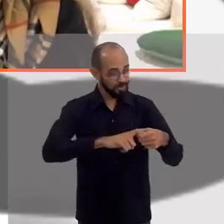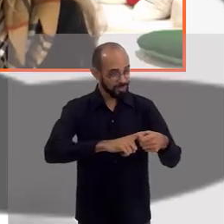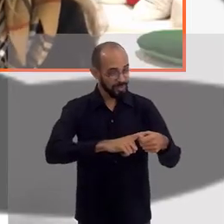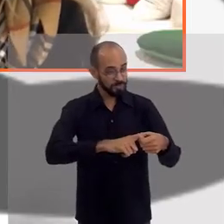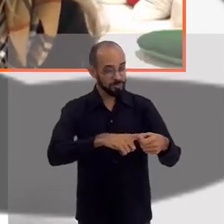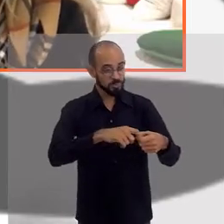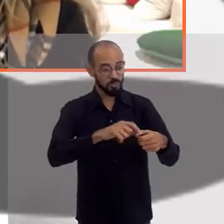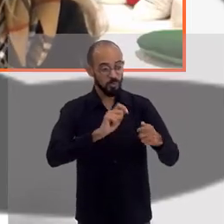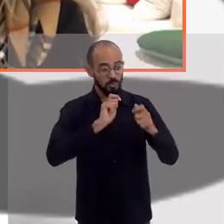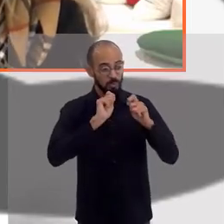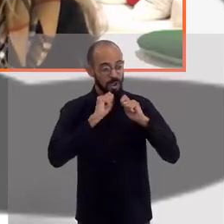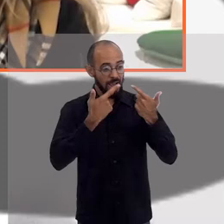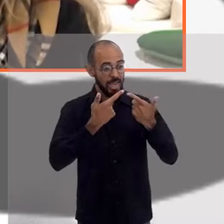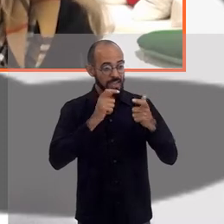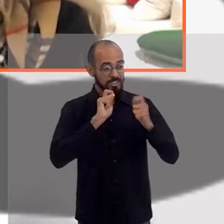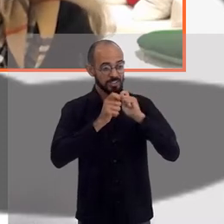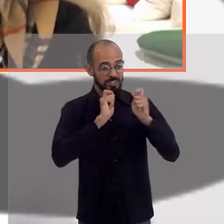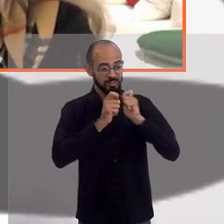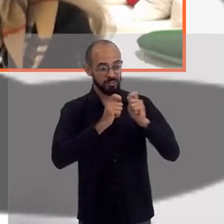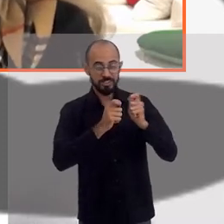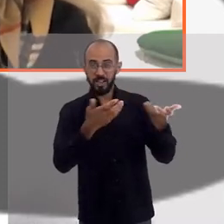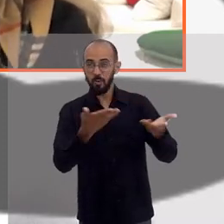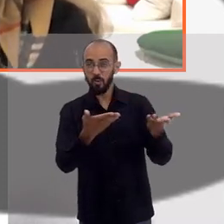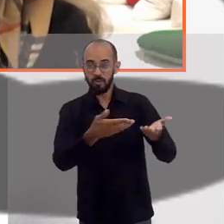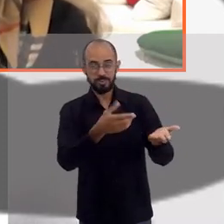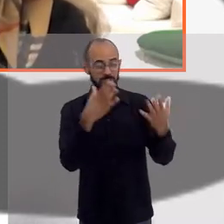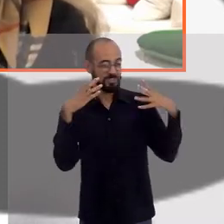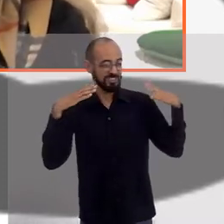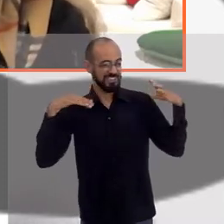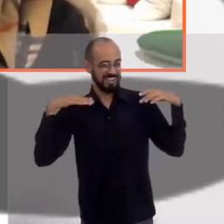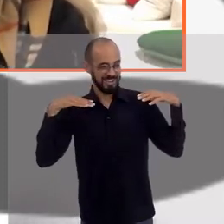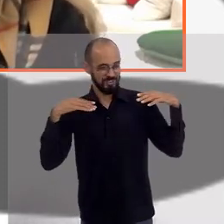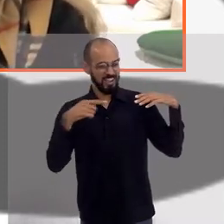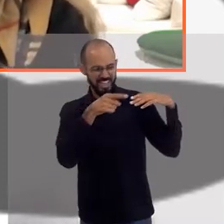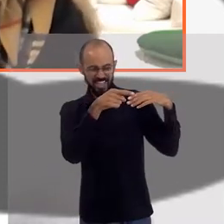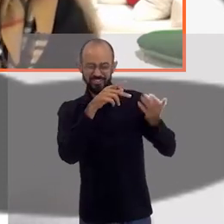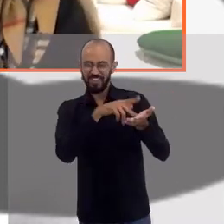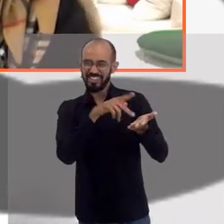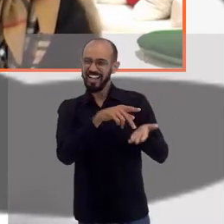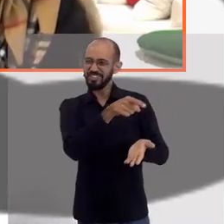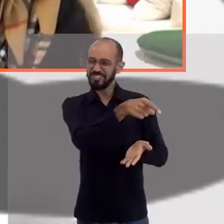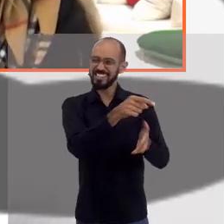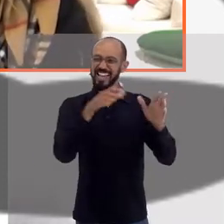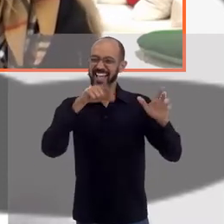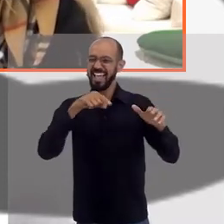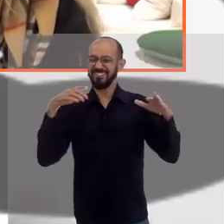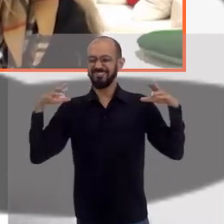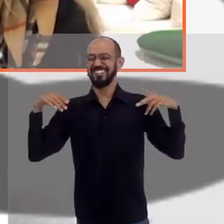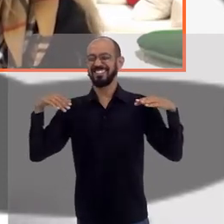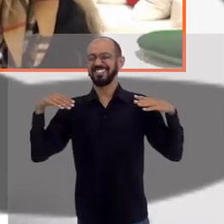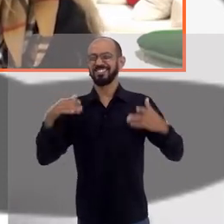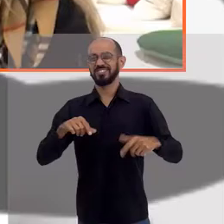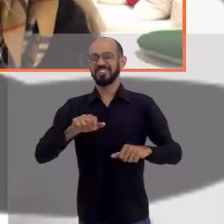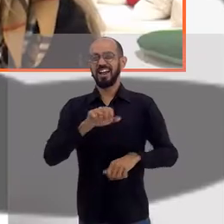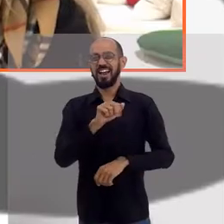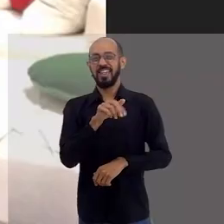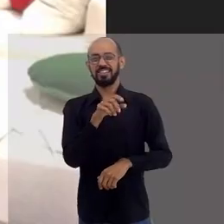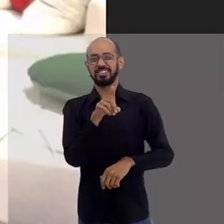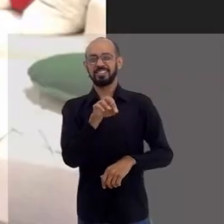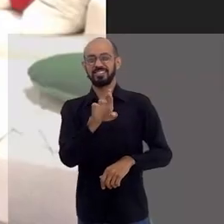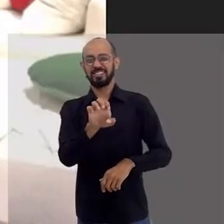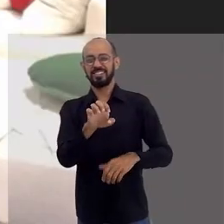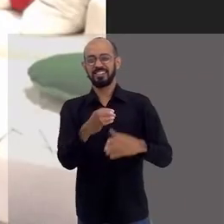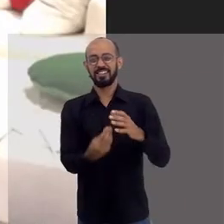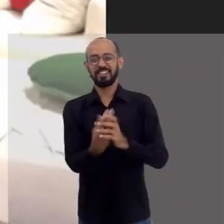De volta com Alerja Entrevista, hoje com esse anjo, né? Ele que é o anjo, o Alexandre Caruso, que desenvolveu o